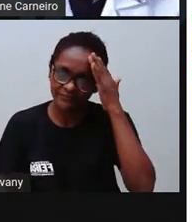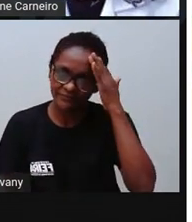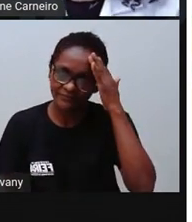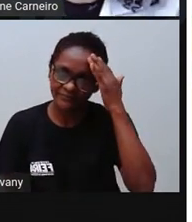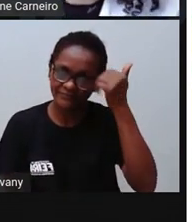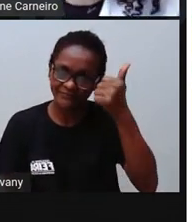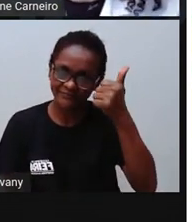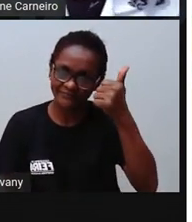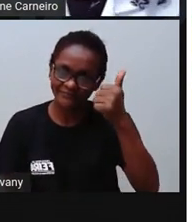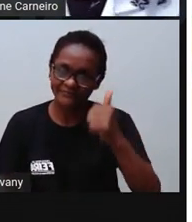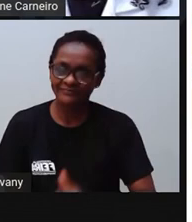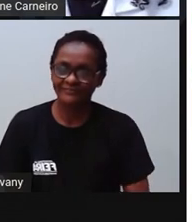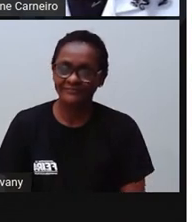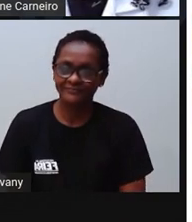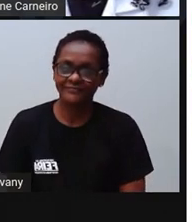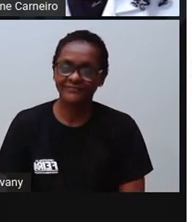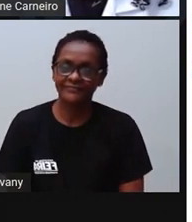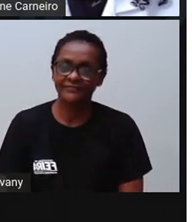Joia!